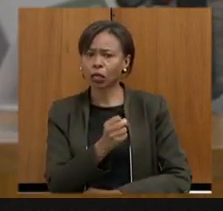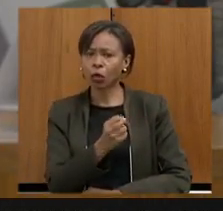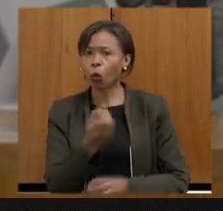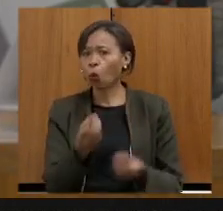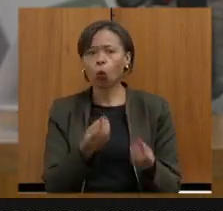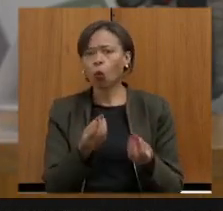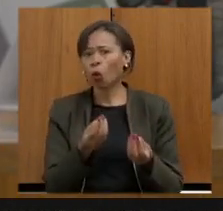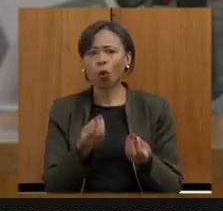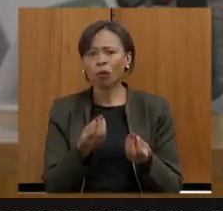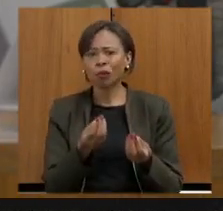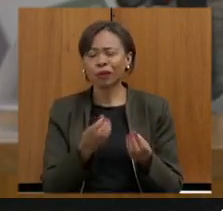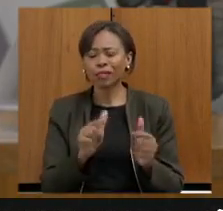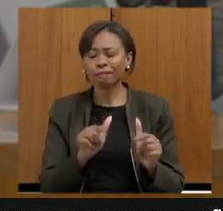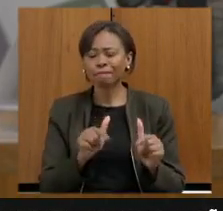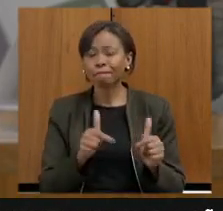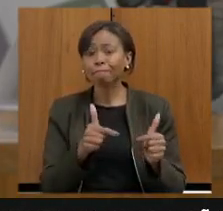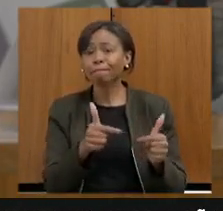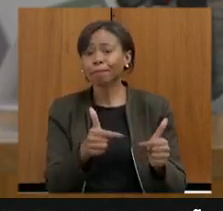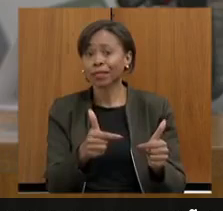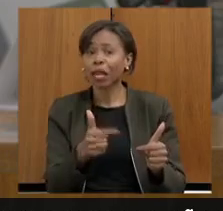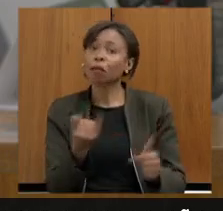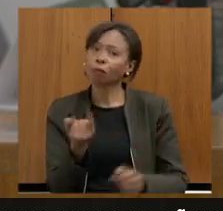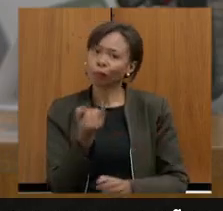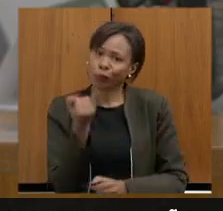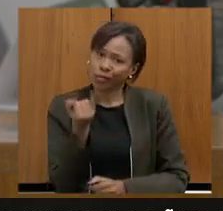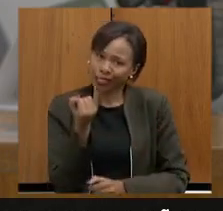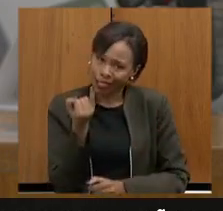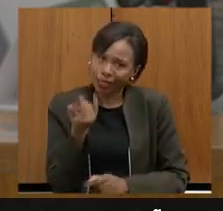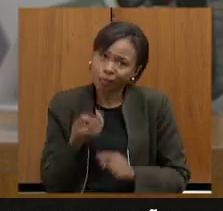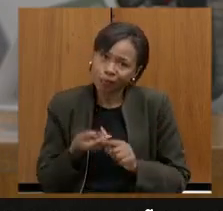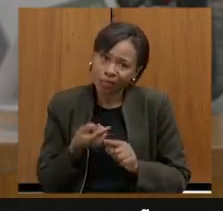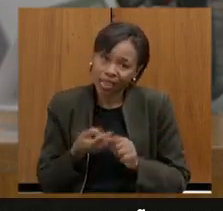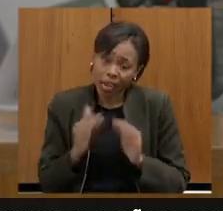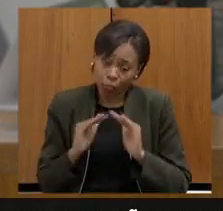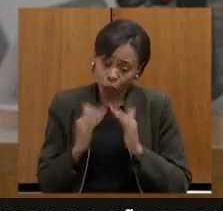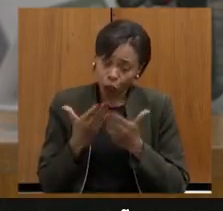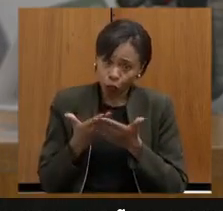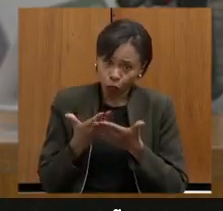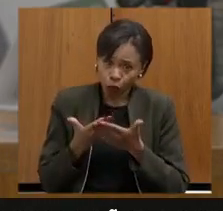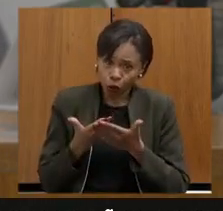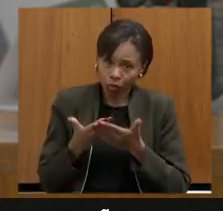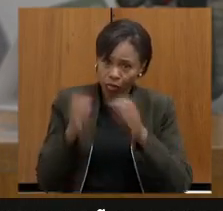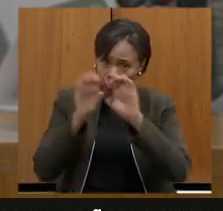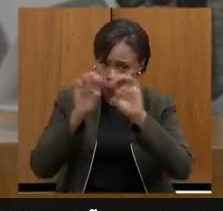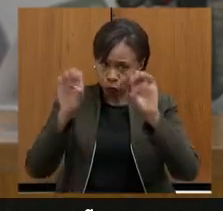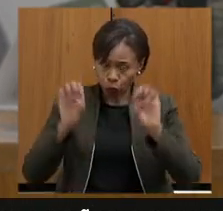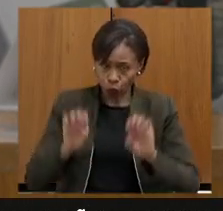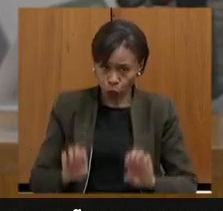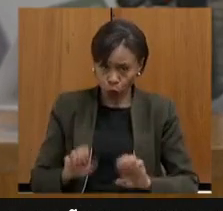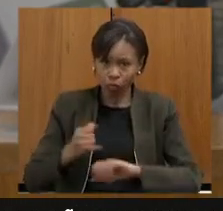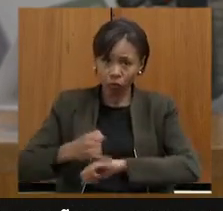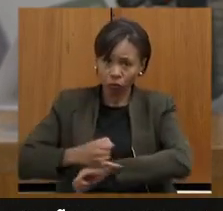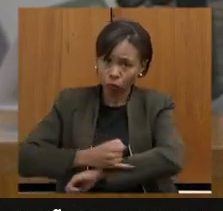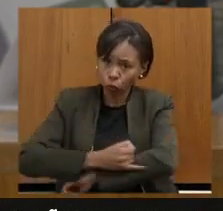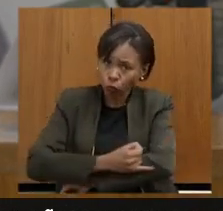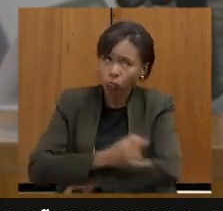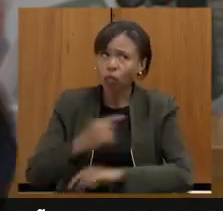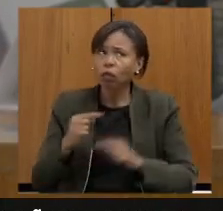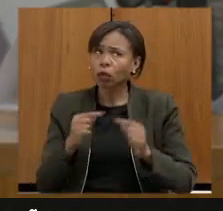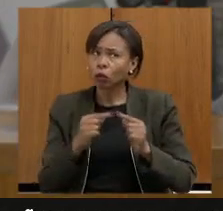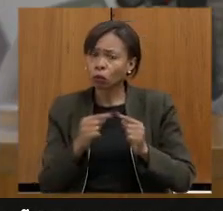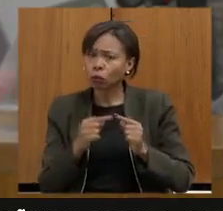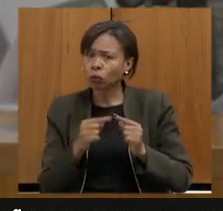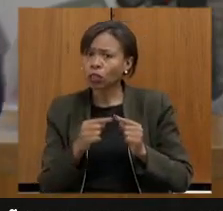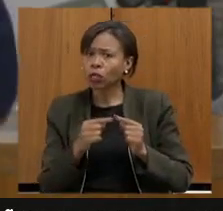muito importante porque a infraestrutura escolar tem a ver com a condição e a